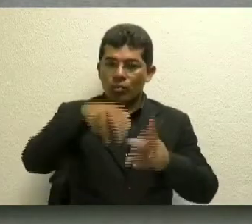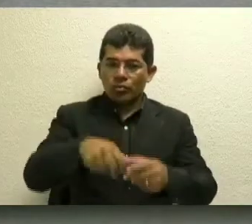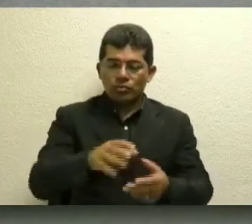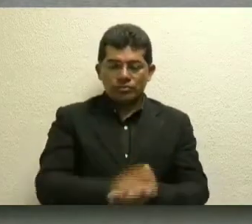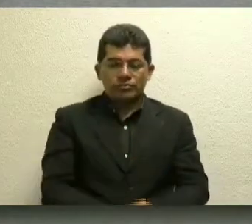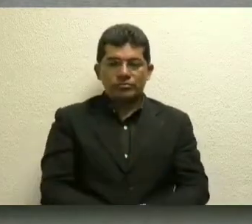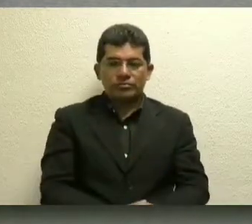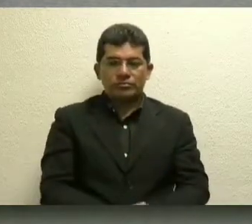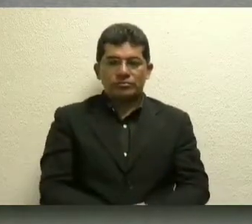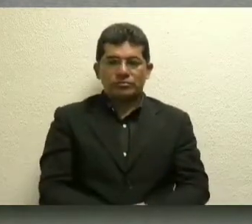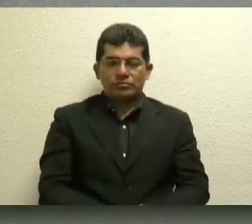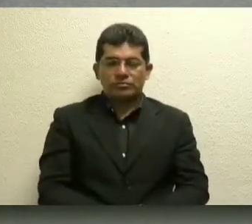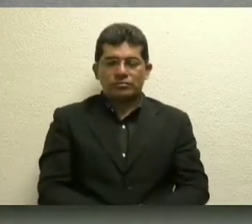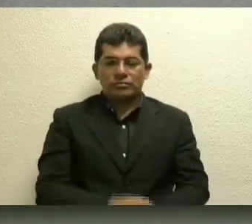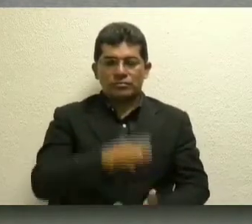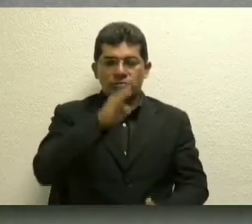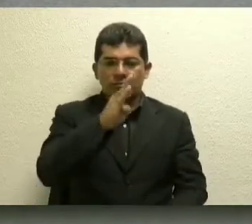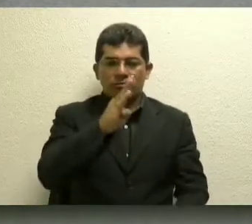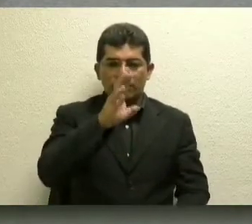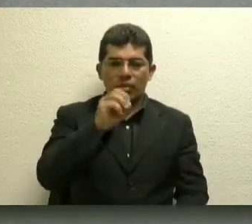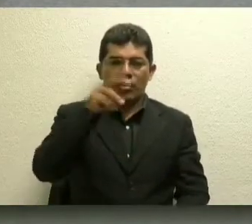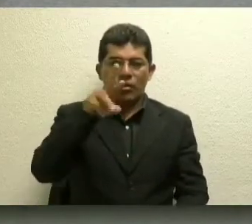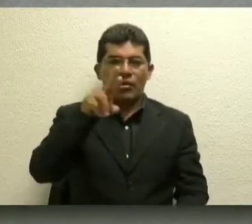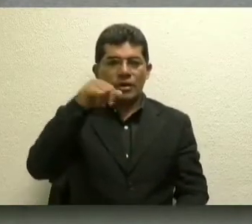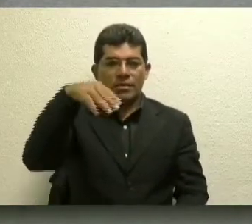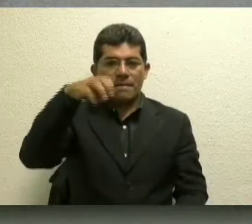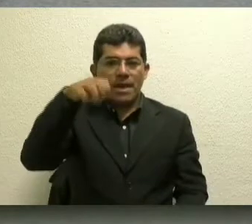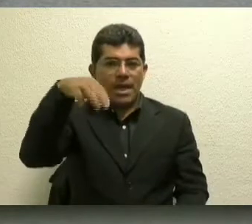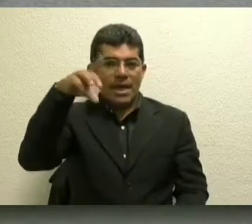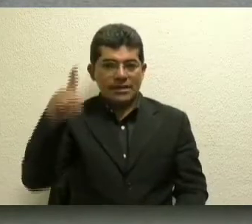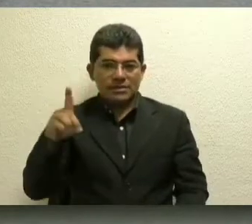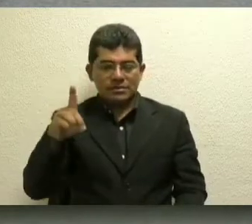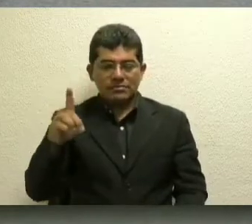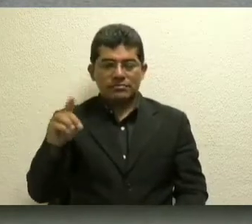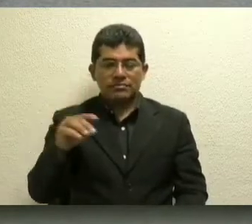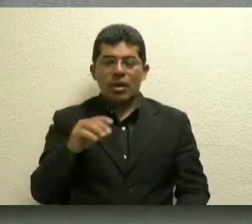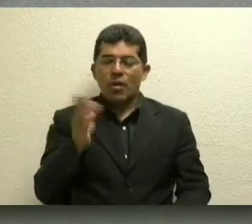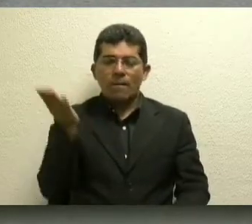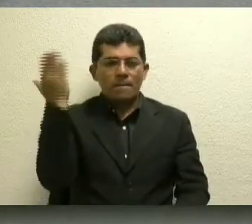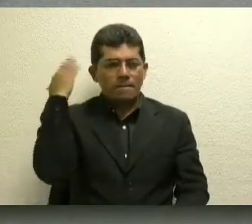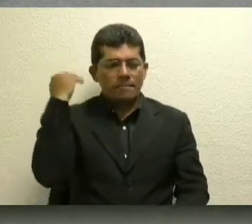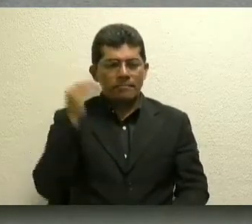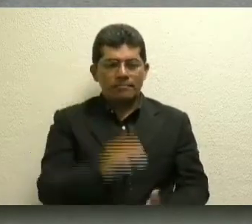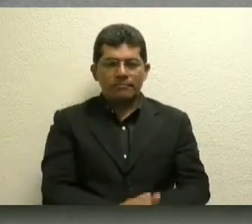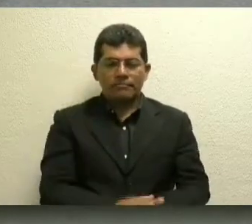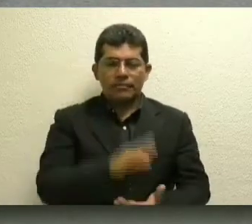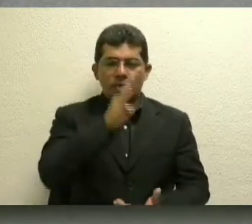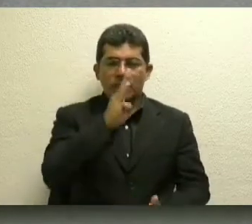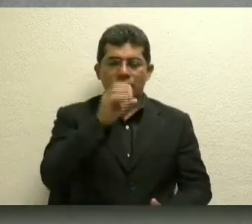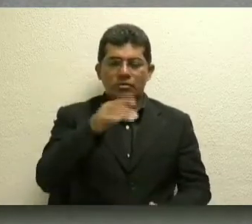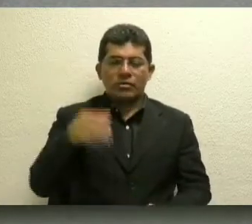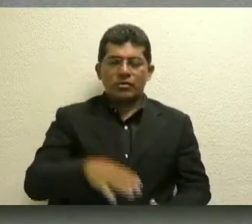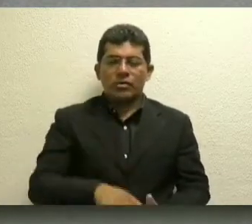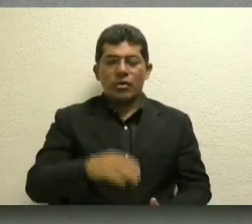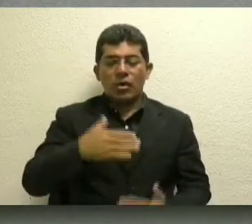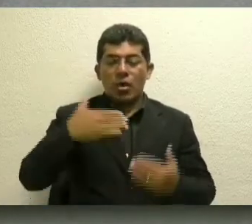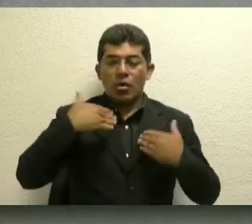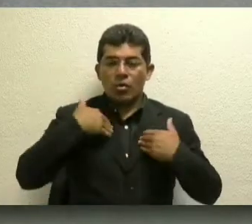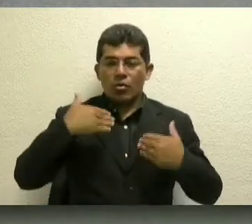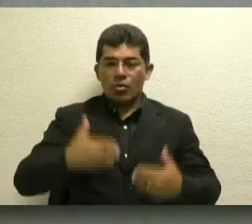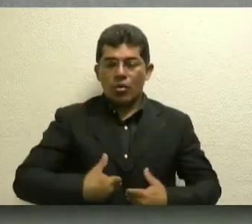num curso de Body Mind Movement, mês passado, esse mês, últimos 30 dias, Body, Corpo, Mind, Mente,